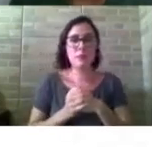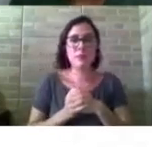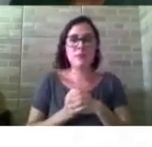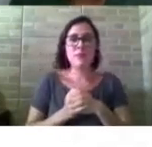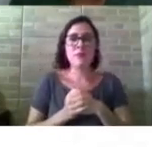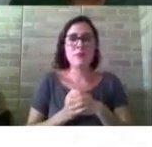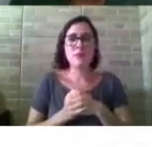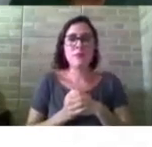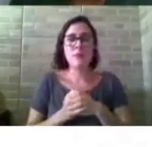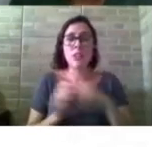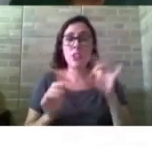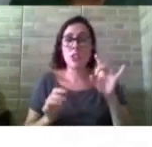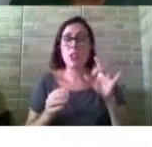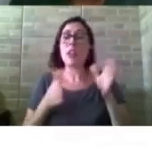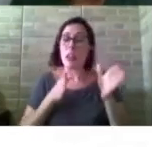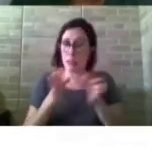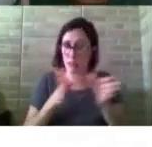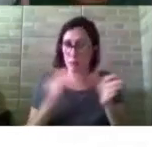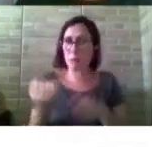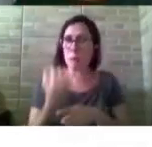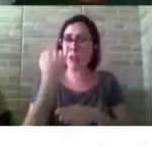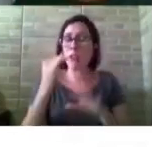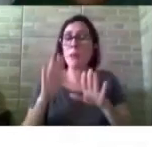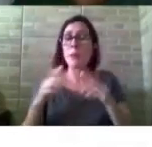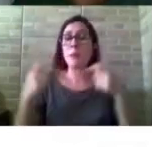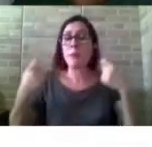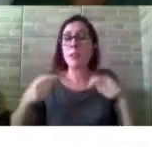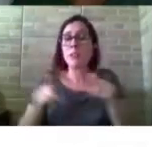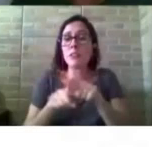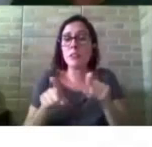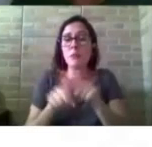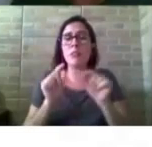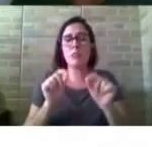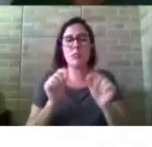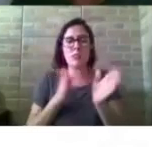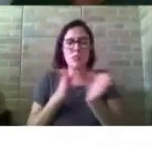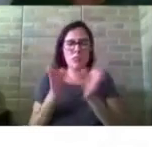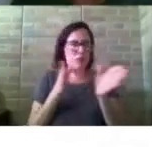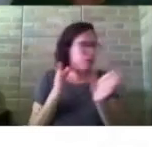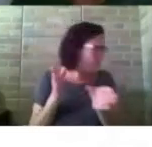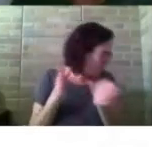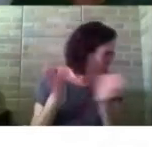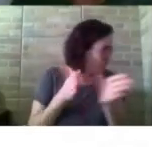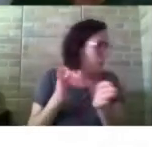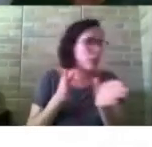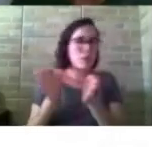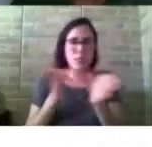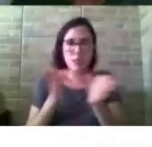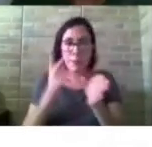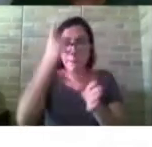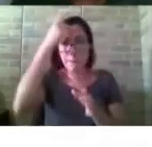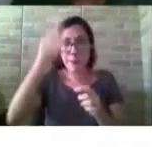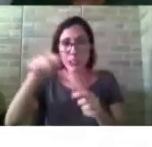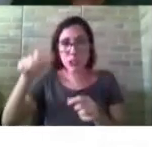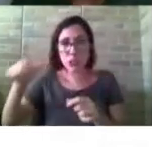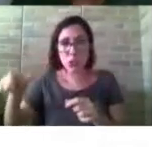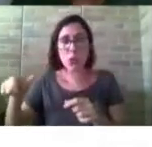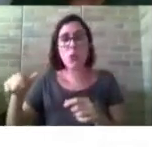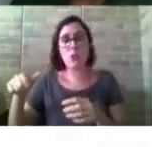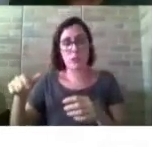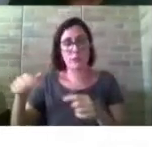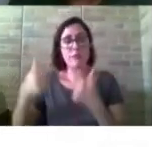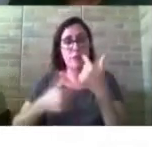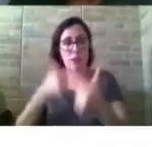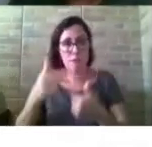acessibilidade, gente precisa ter acessibilização das pessoas envolvidas, da